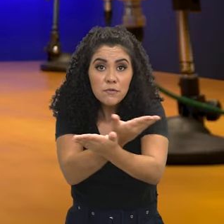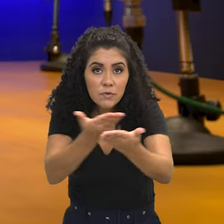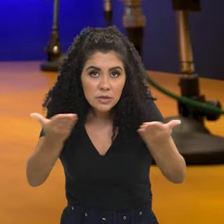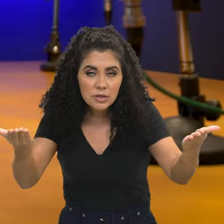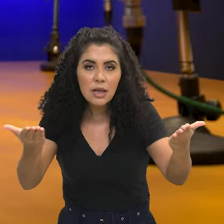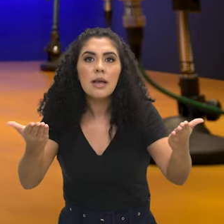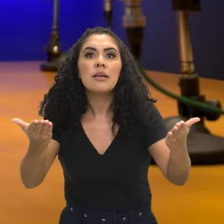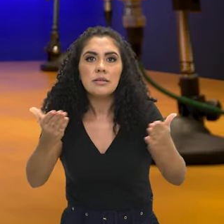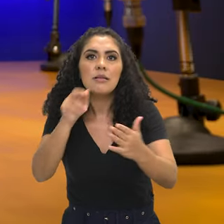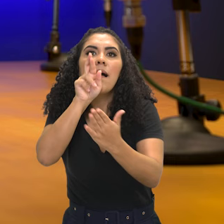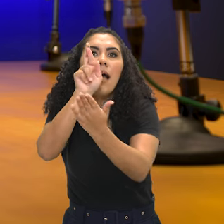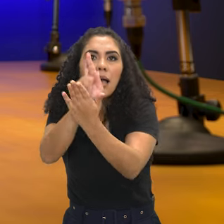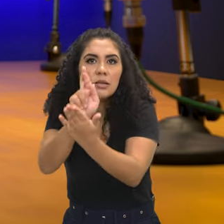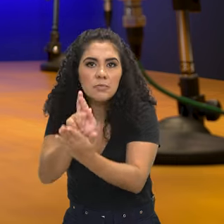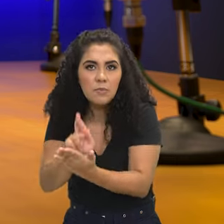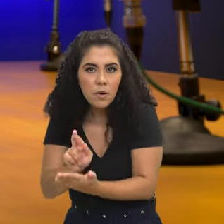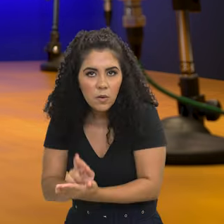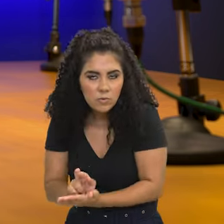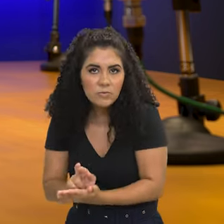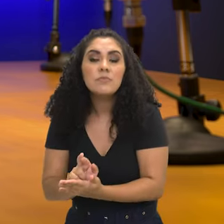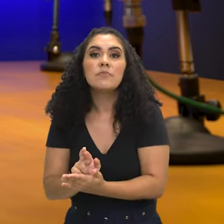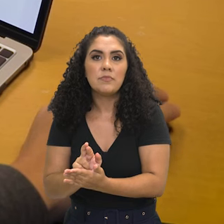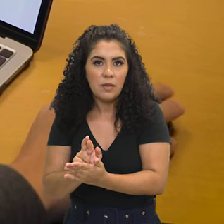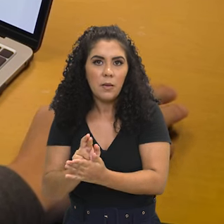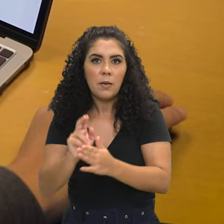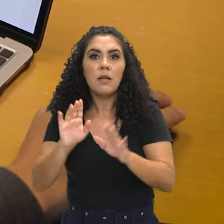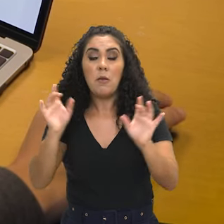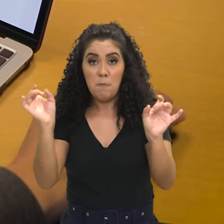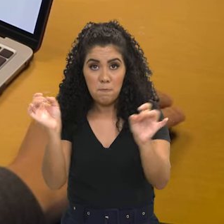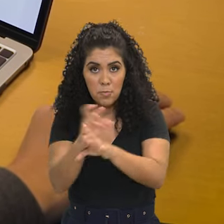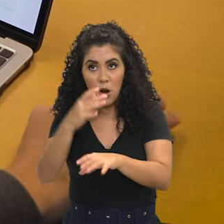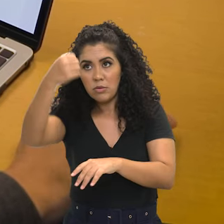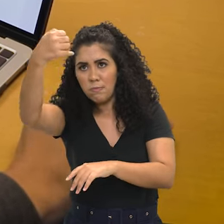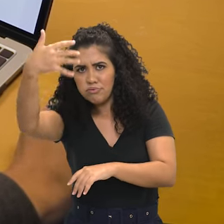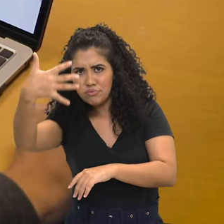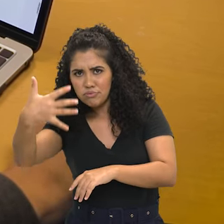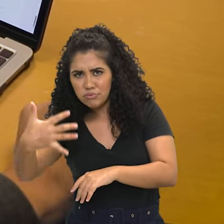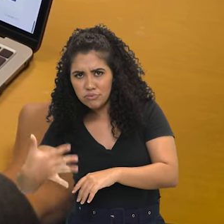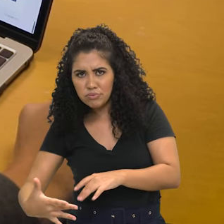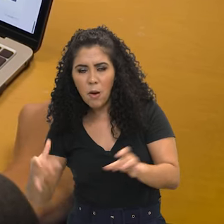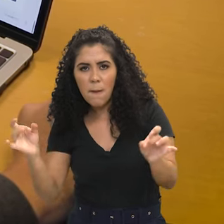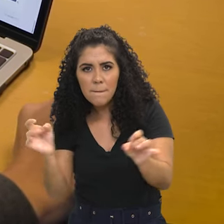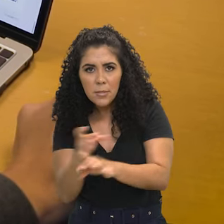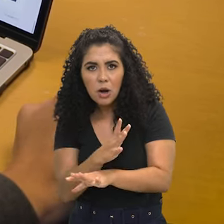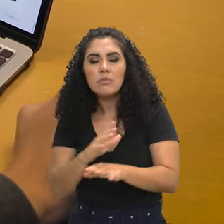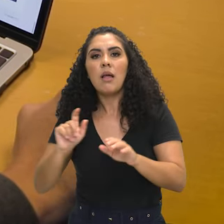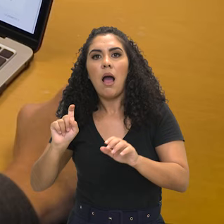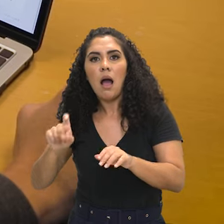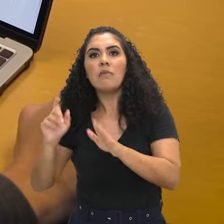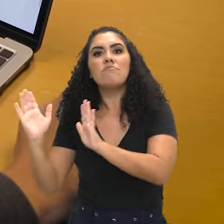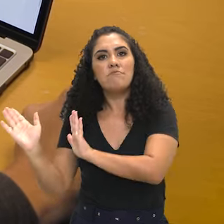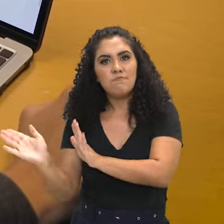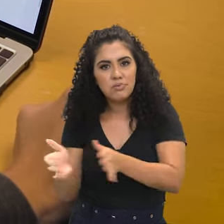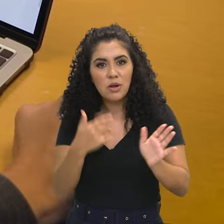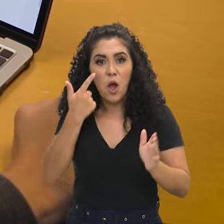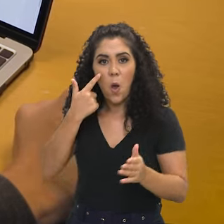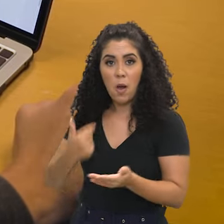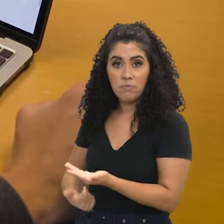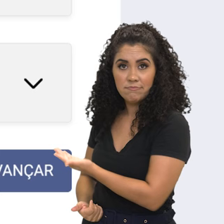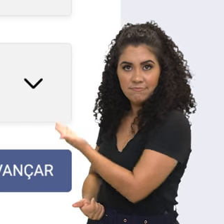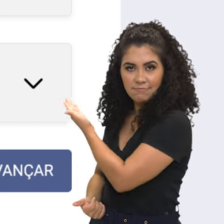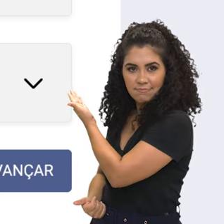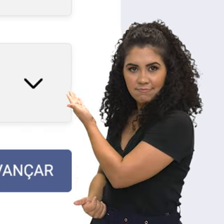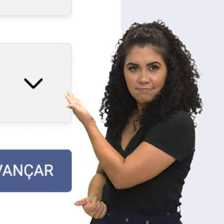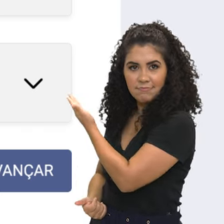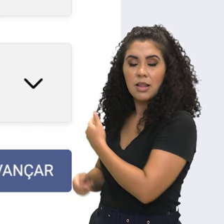todos os candidatos que reservem um tempo para responder essas perguntas. Uma vez que eu passei por todas as perguntas do questionário, eu clico em avançar